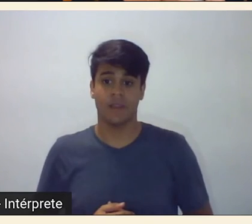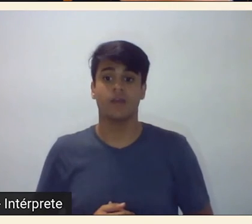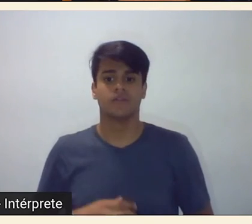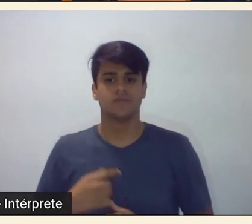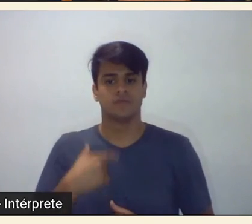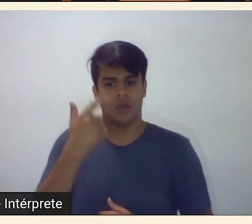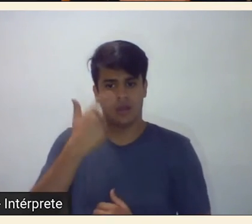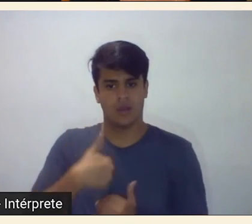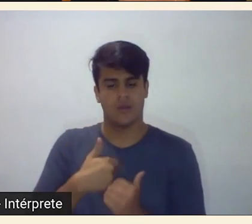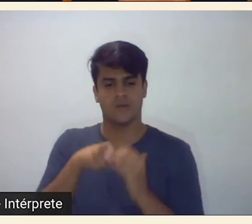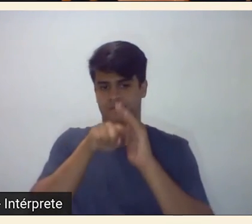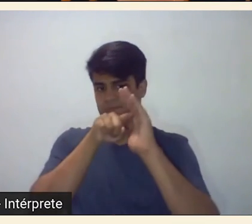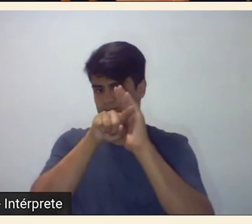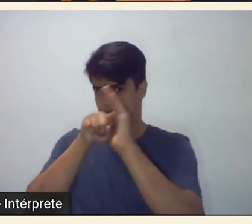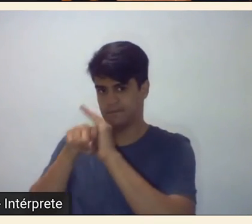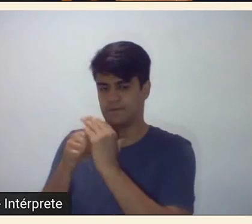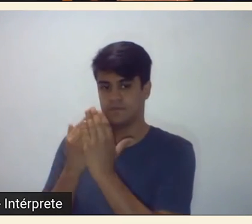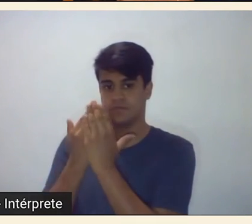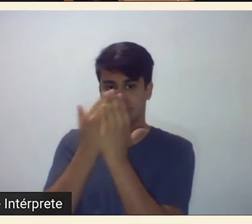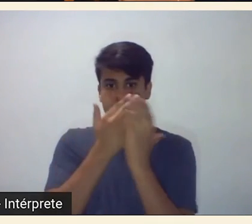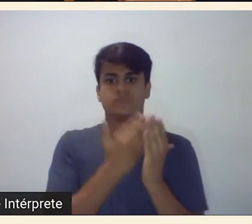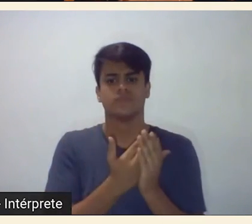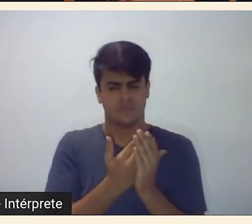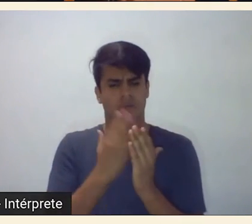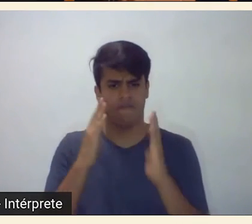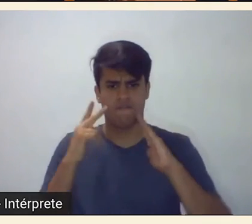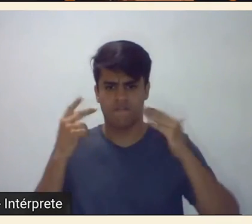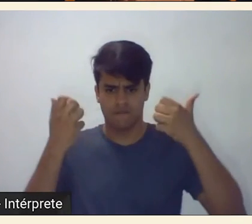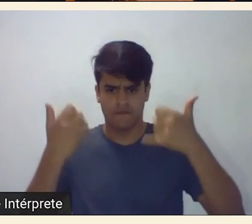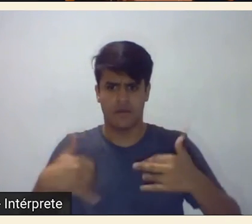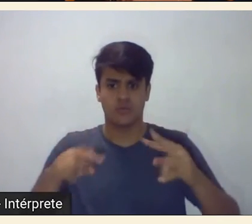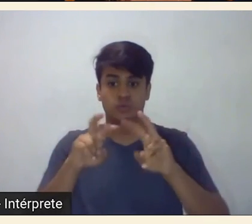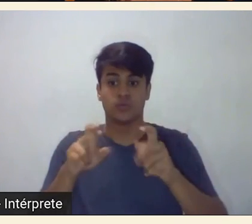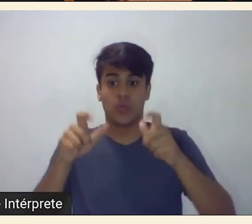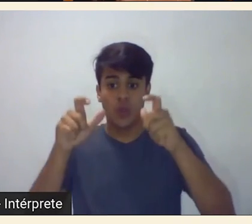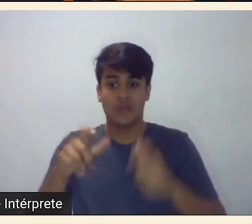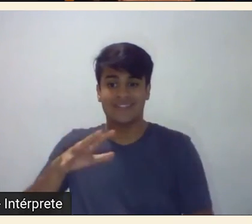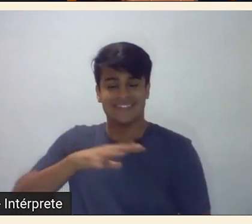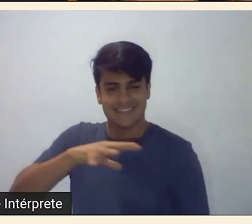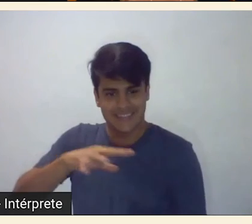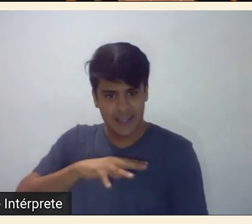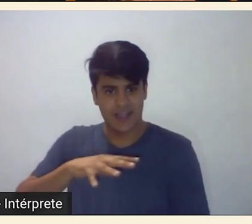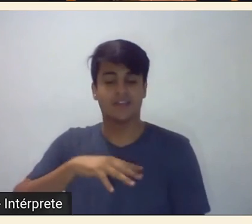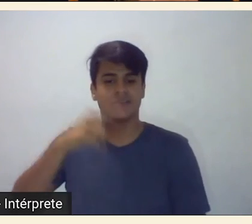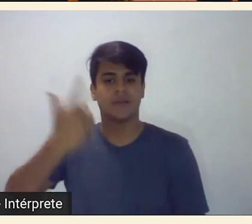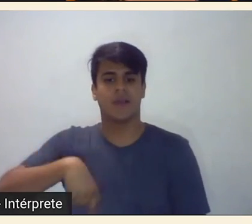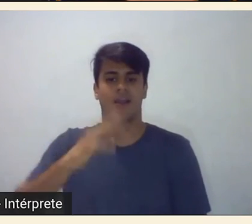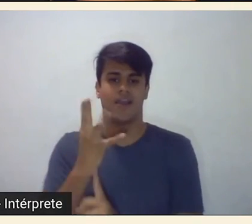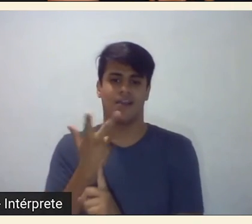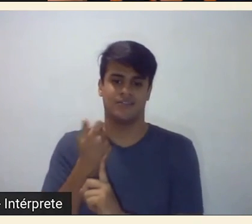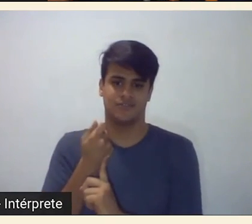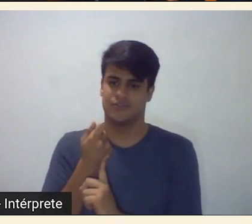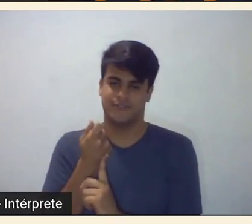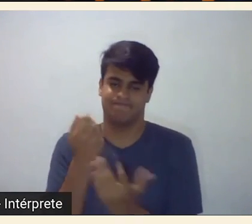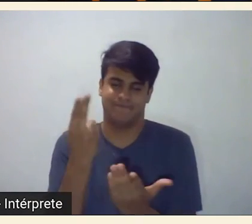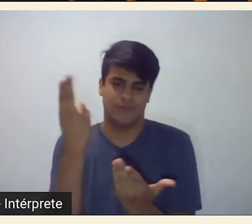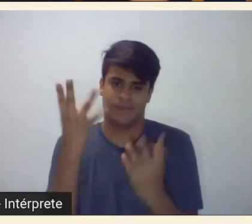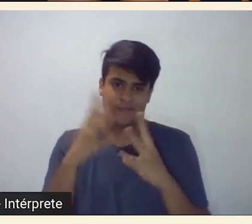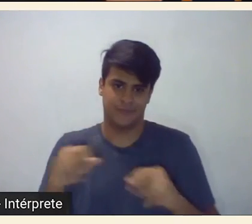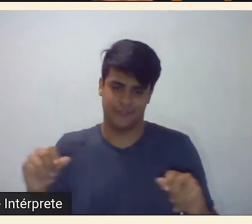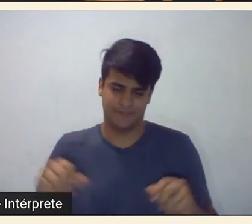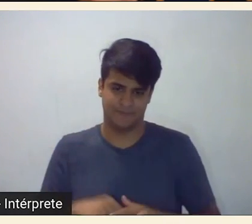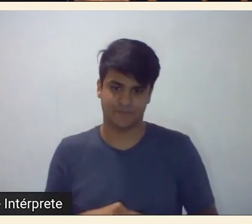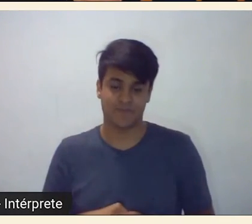pesquisa, eu focalizo a questão da cidade e da arte, né? Inevitavelmente. E